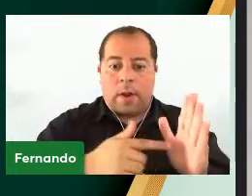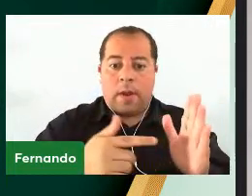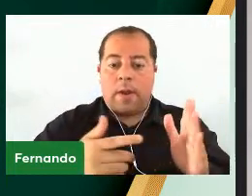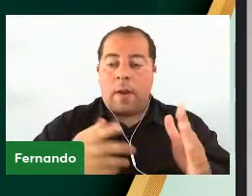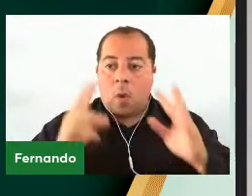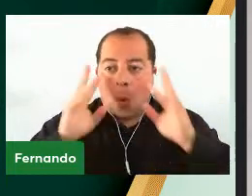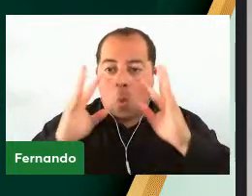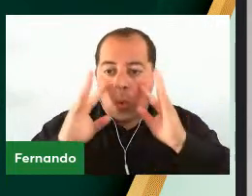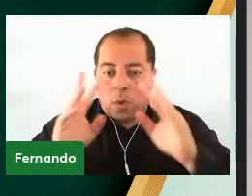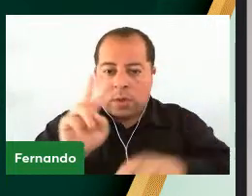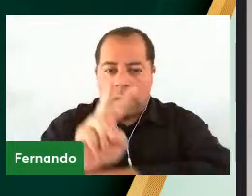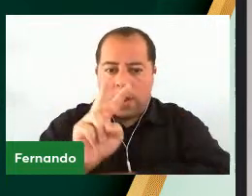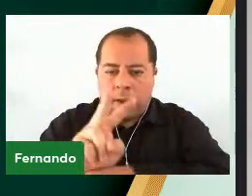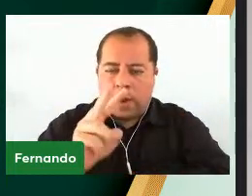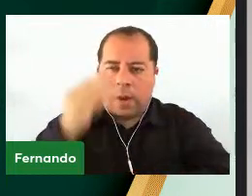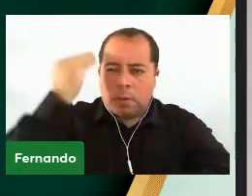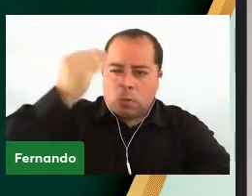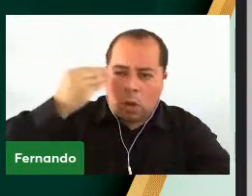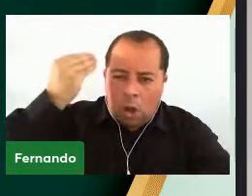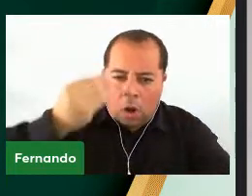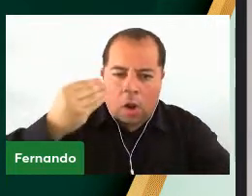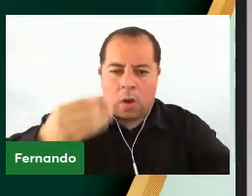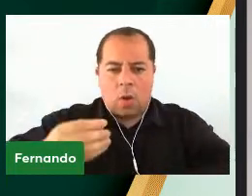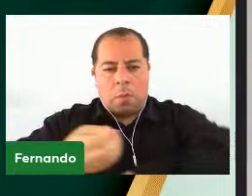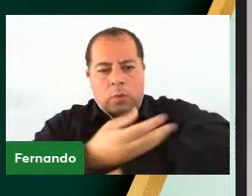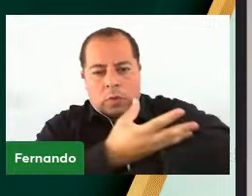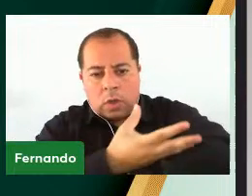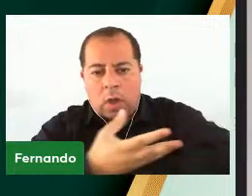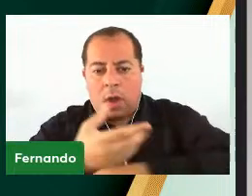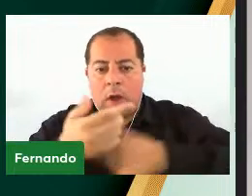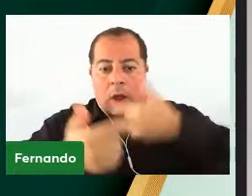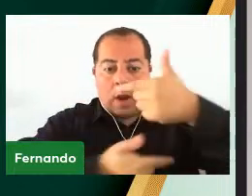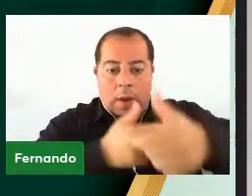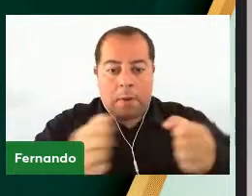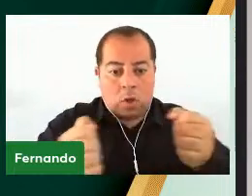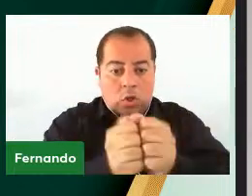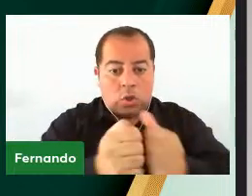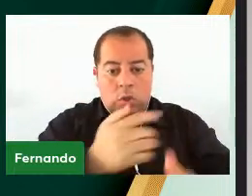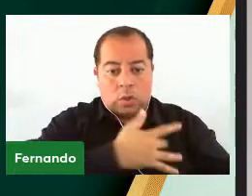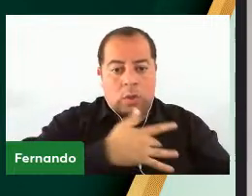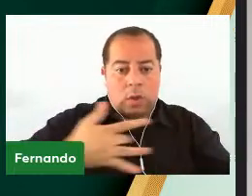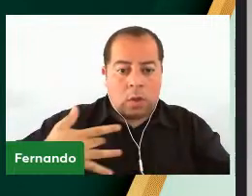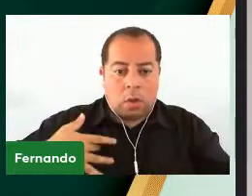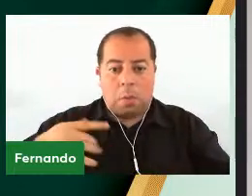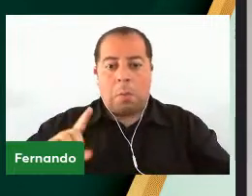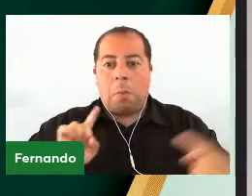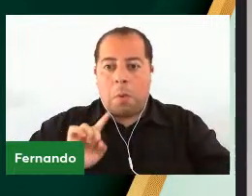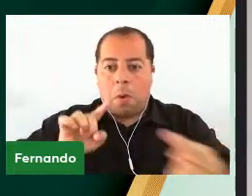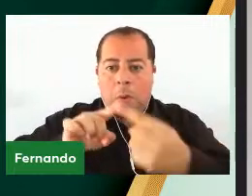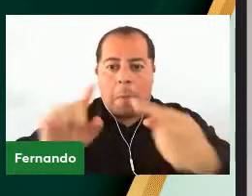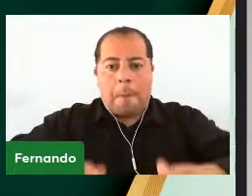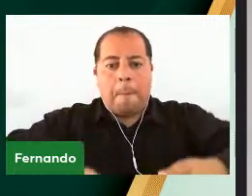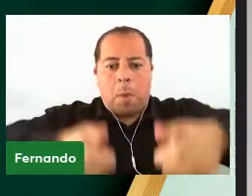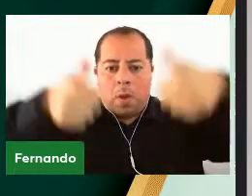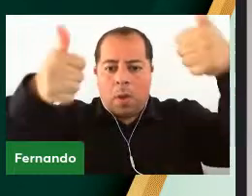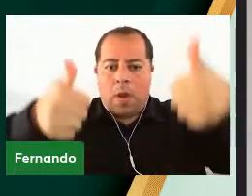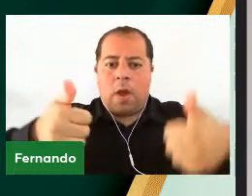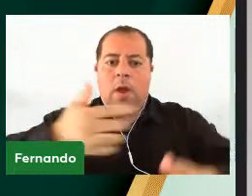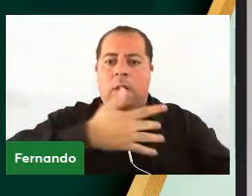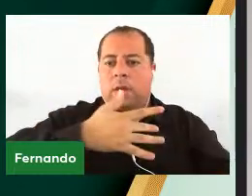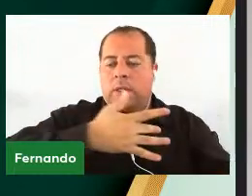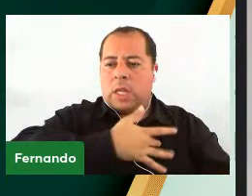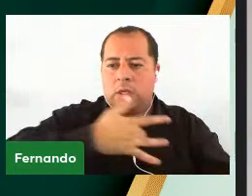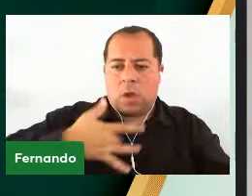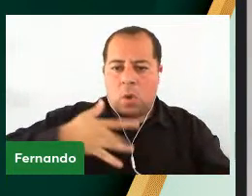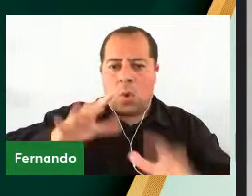física ou psíquica do ser humano Atuar junto à equipe de saúde para alcance da melhoria do nível de vida da população Manter